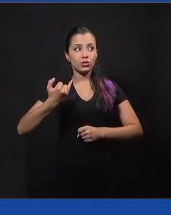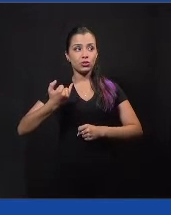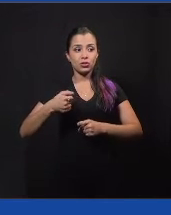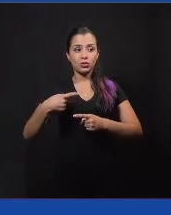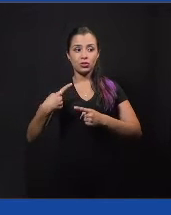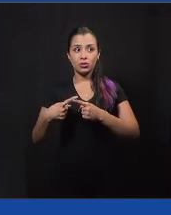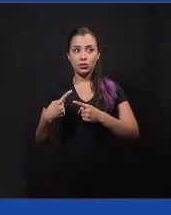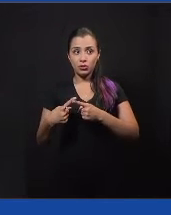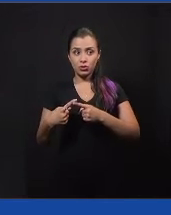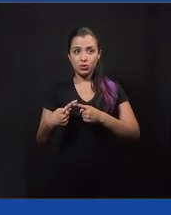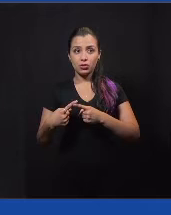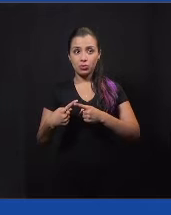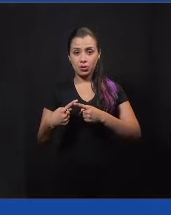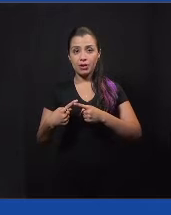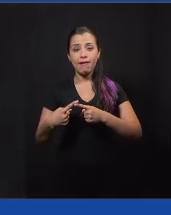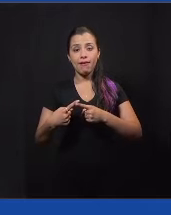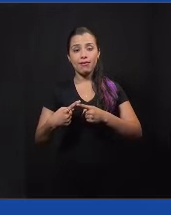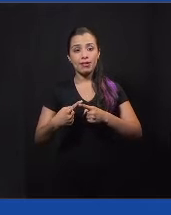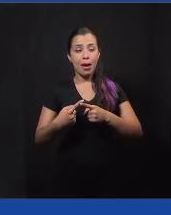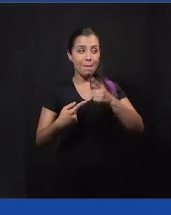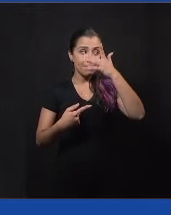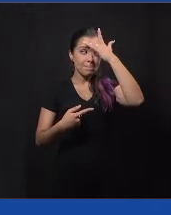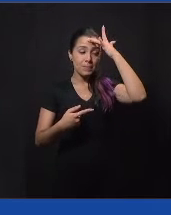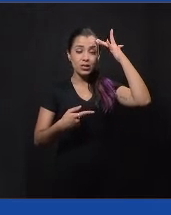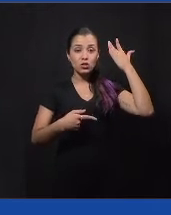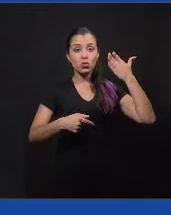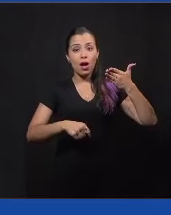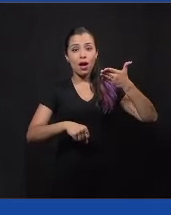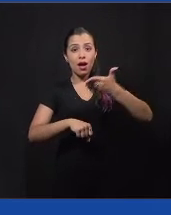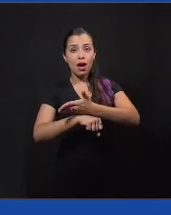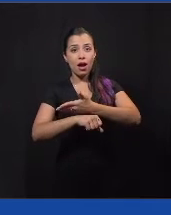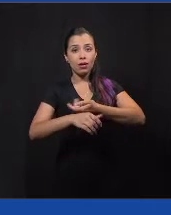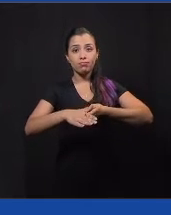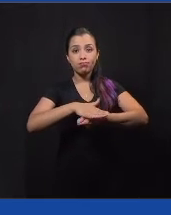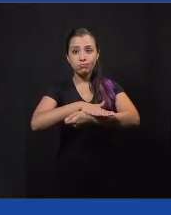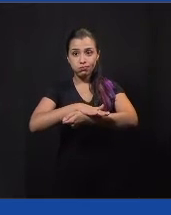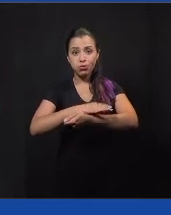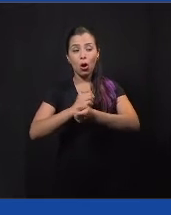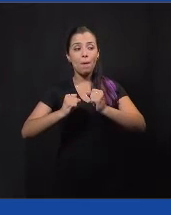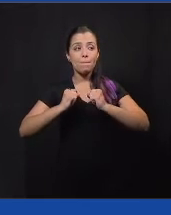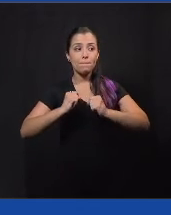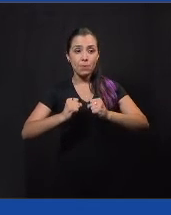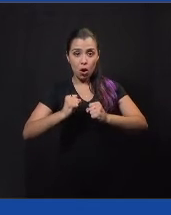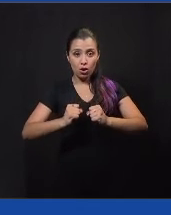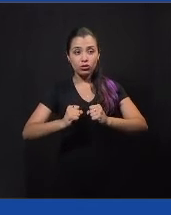podem contribuir, qual que a função de cada pessoa, de cada órgão, que elas têm